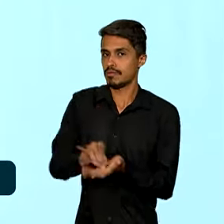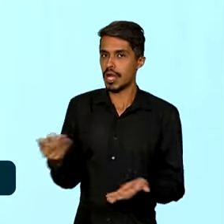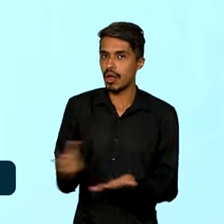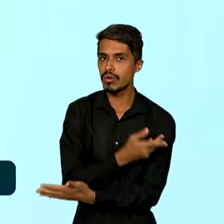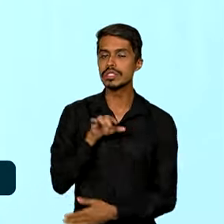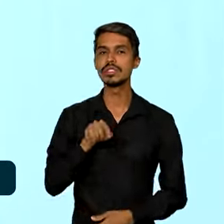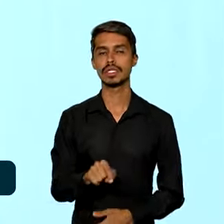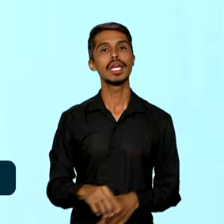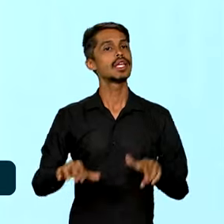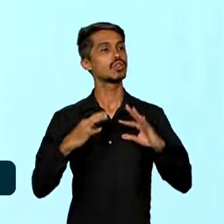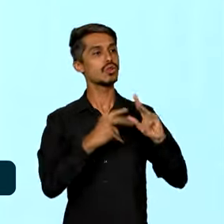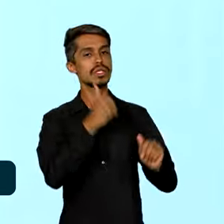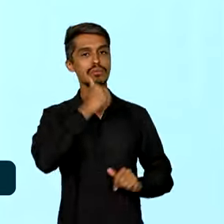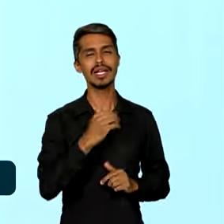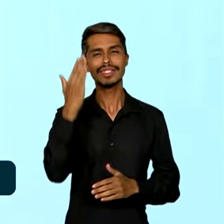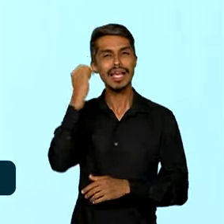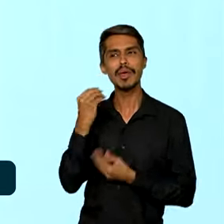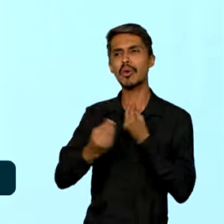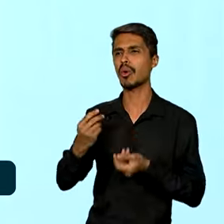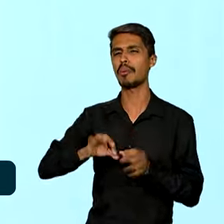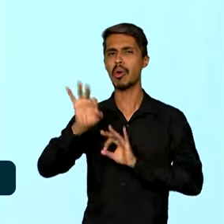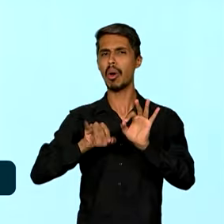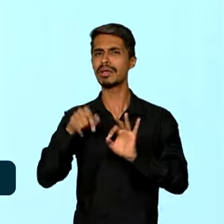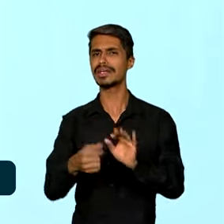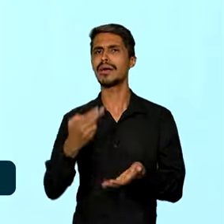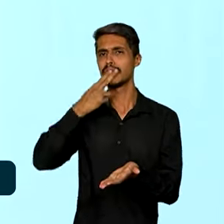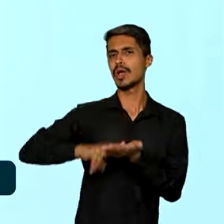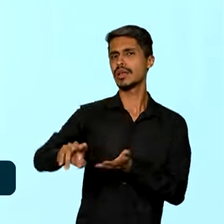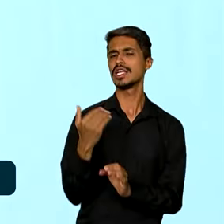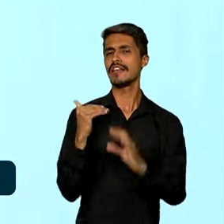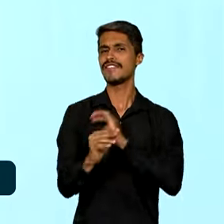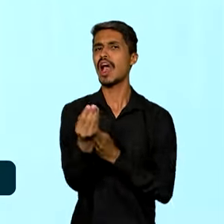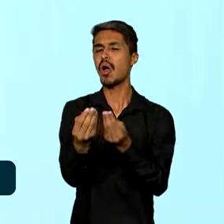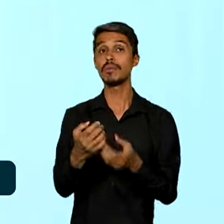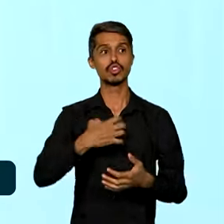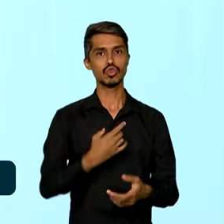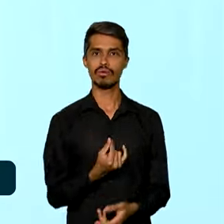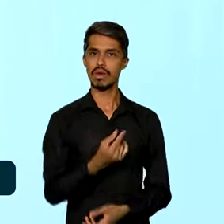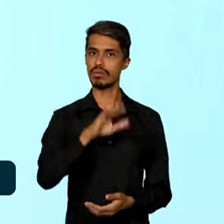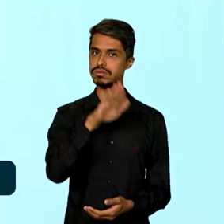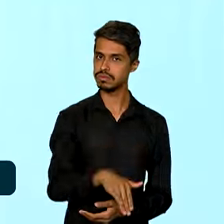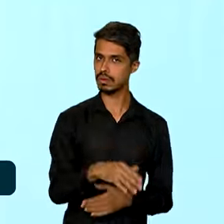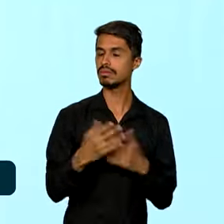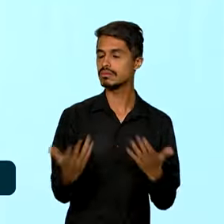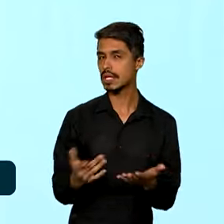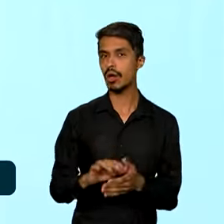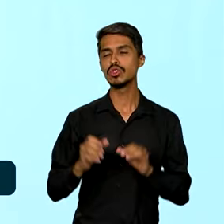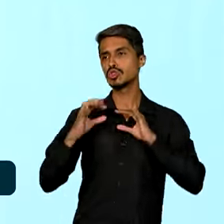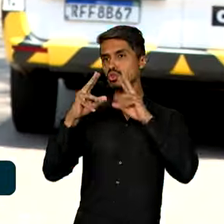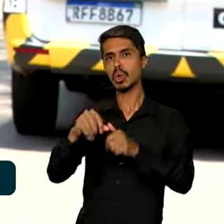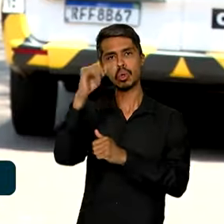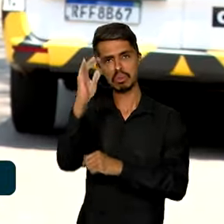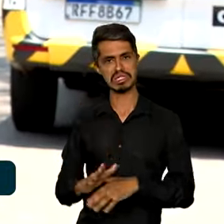Que todas as mulheres saibam como fazer essa postagem de uma forma bem com valor reduzido. E vai chegar em todo lugar